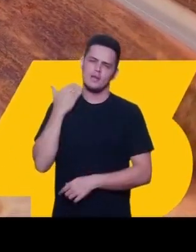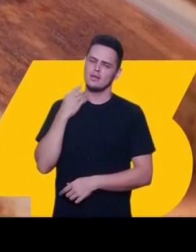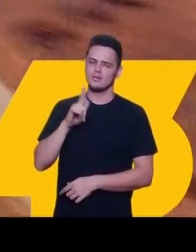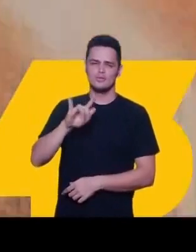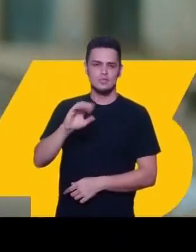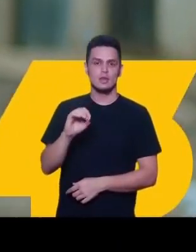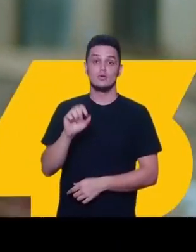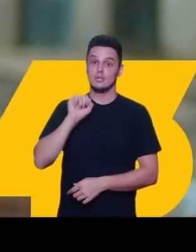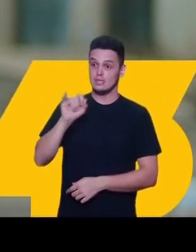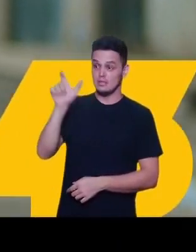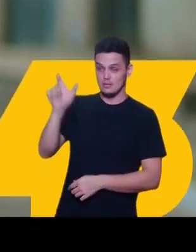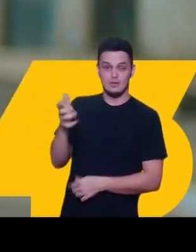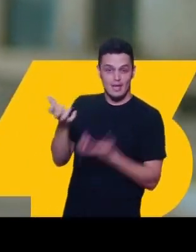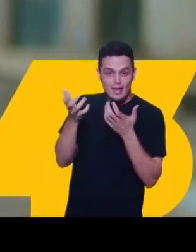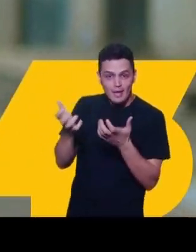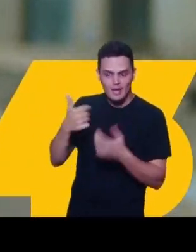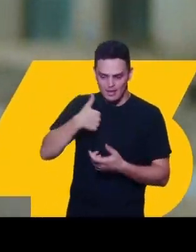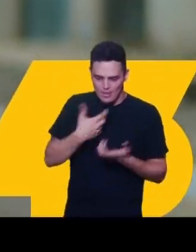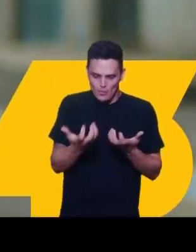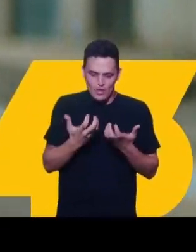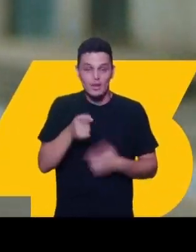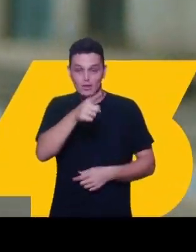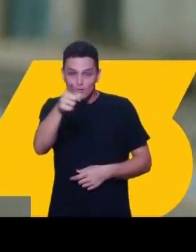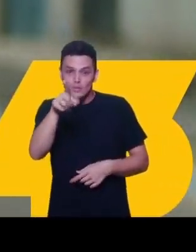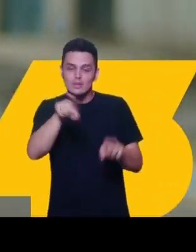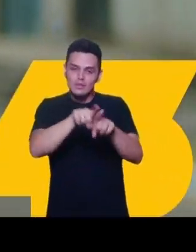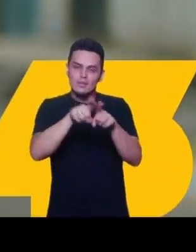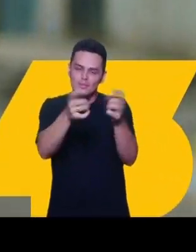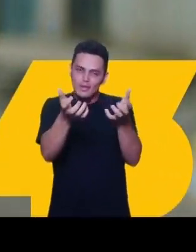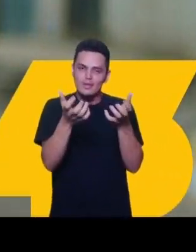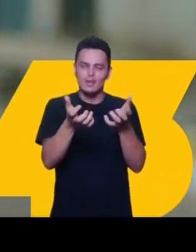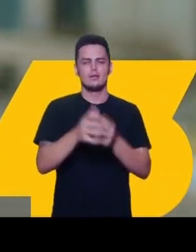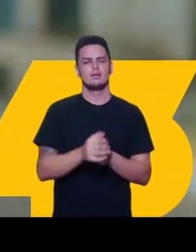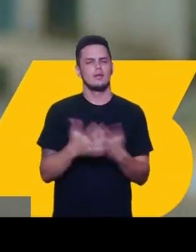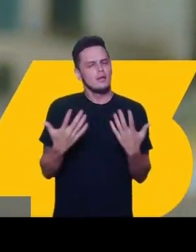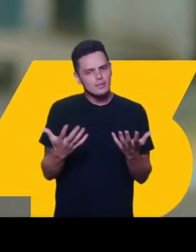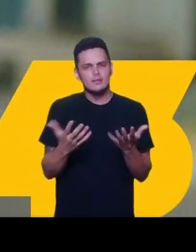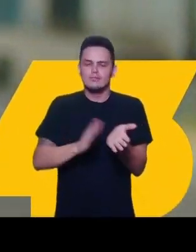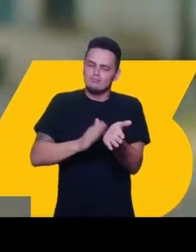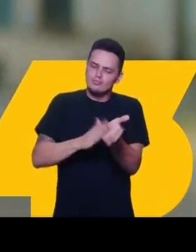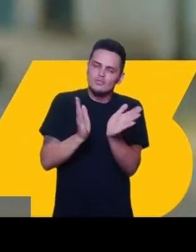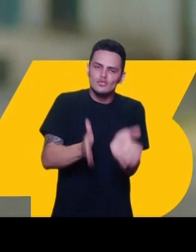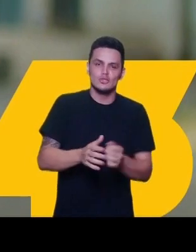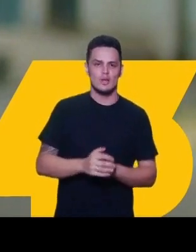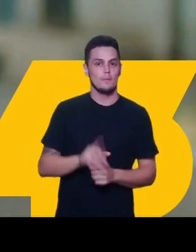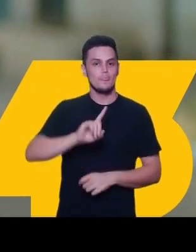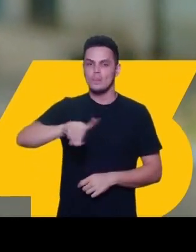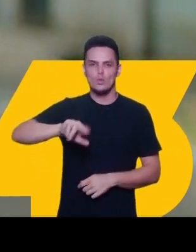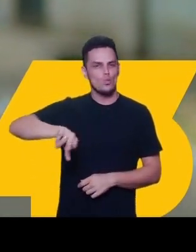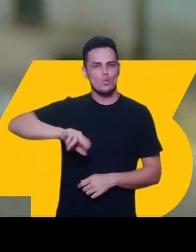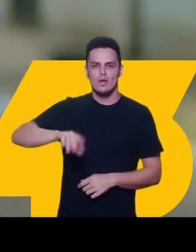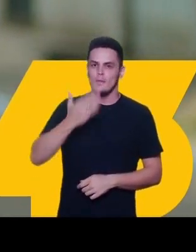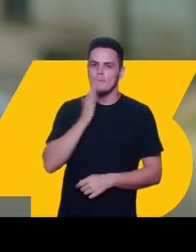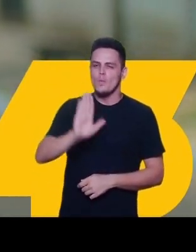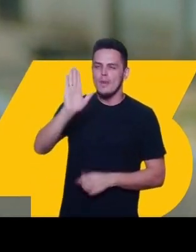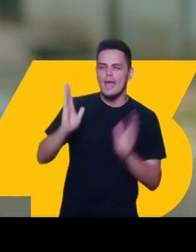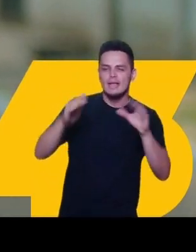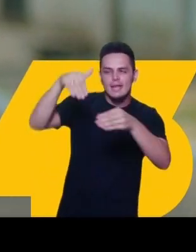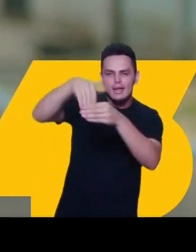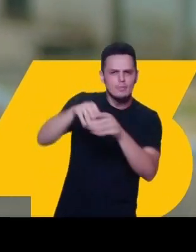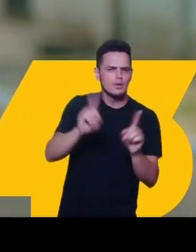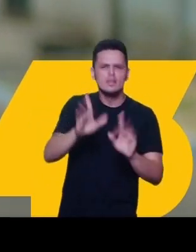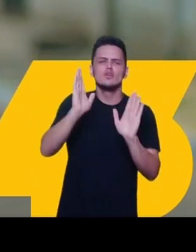conta, Géu. Ora, se o ministro quer, eu quero, você também quer, então tá na mão. Não é promessa de